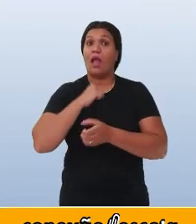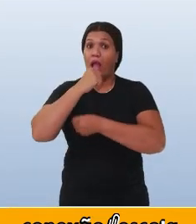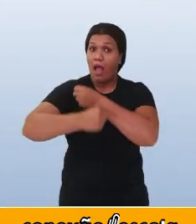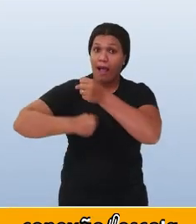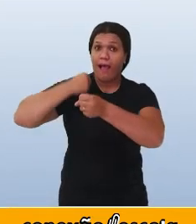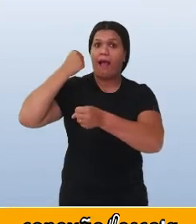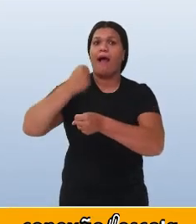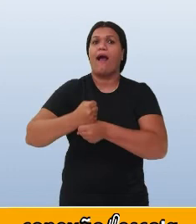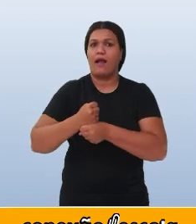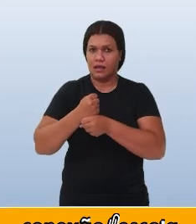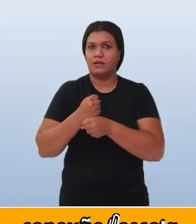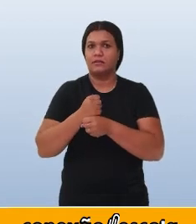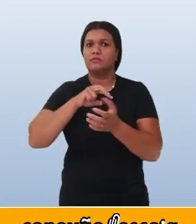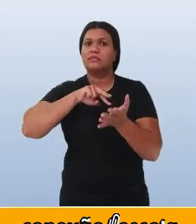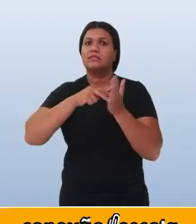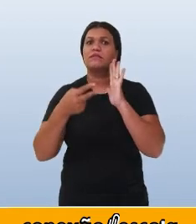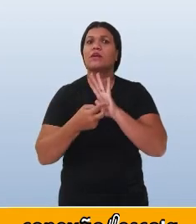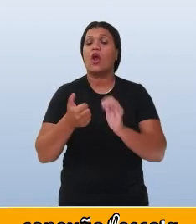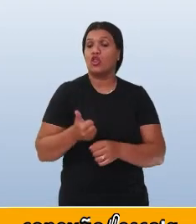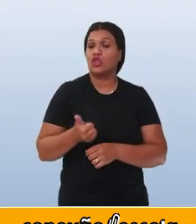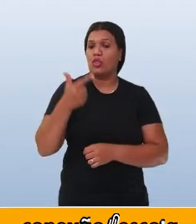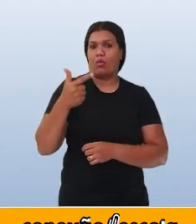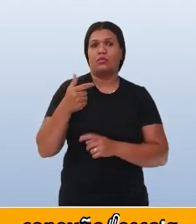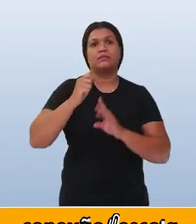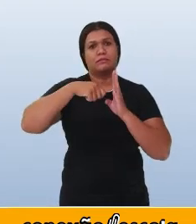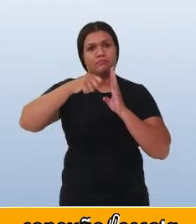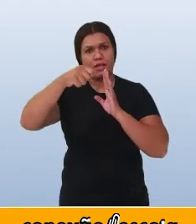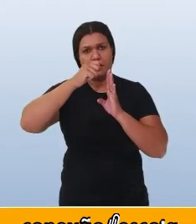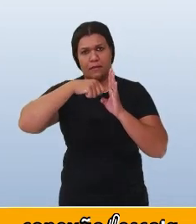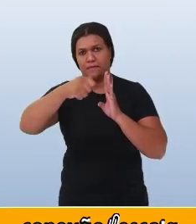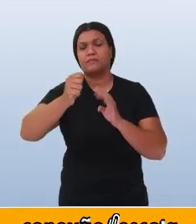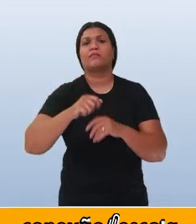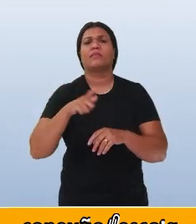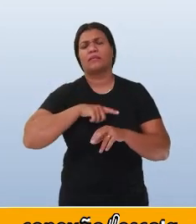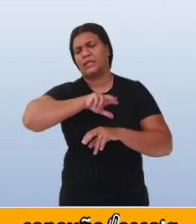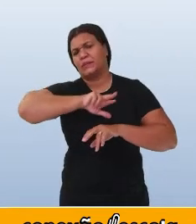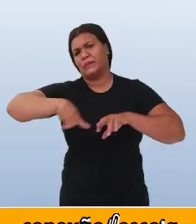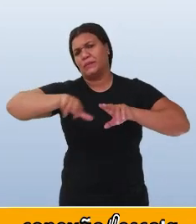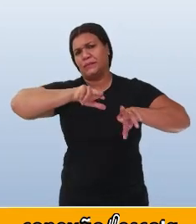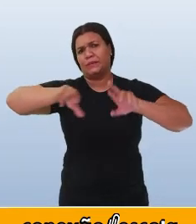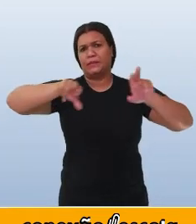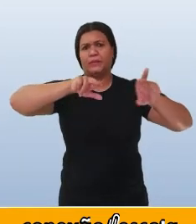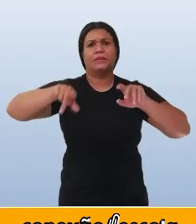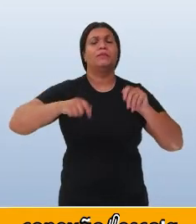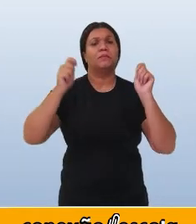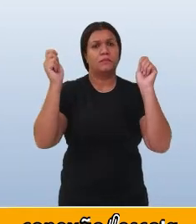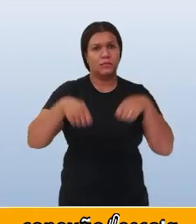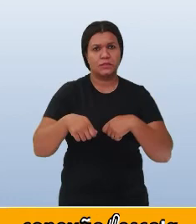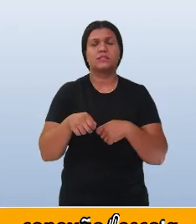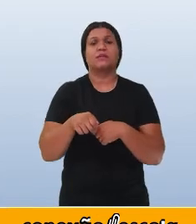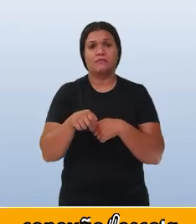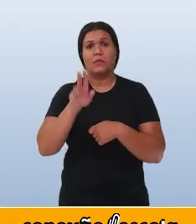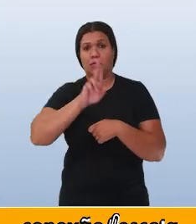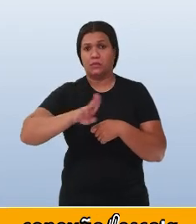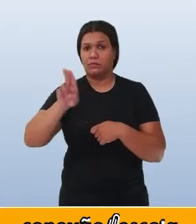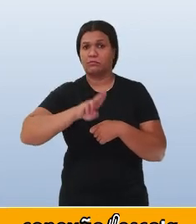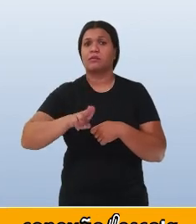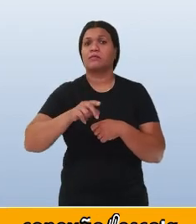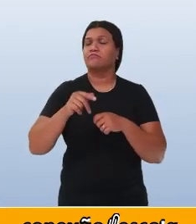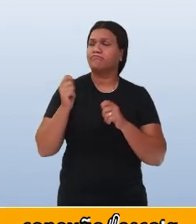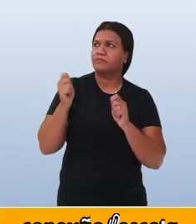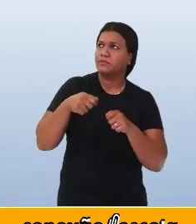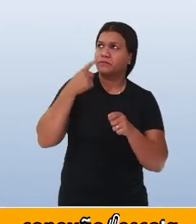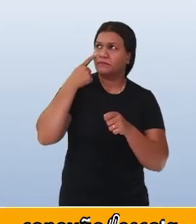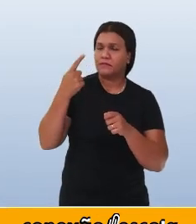correspondem a 12 meses e várias outras unidades de medidas que você conhecerá mais